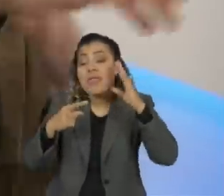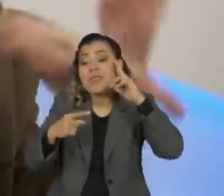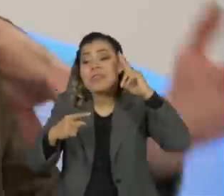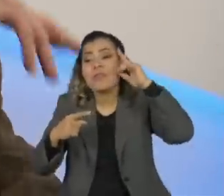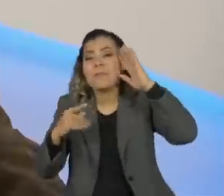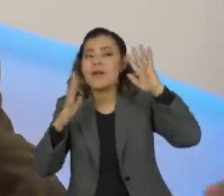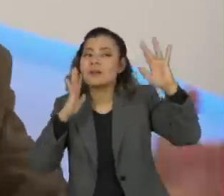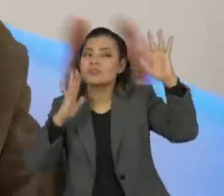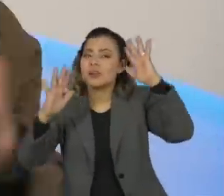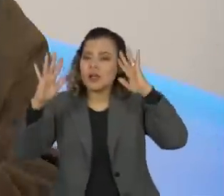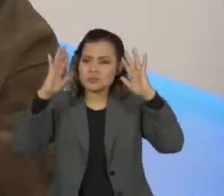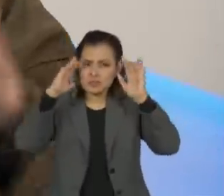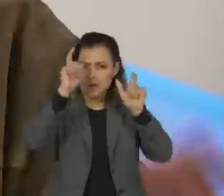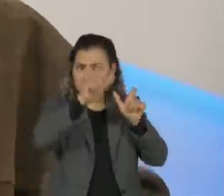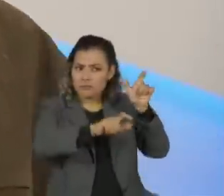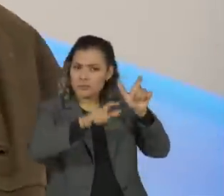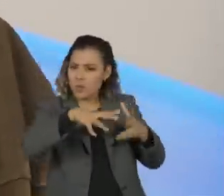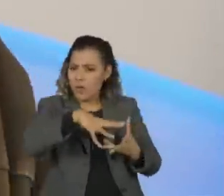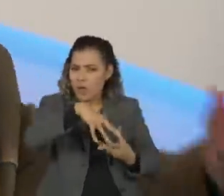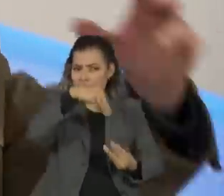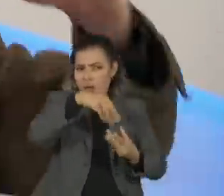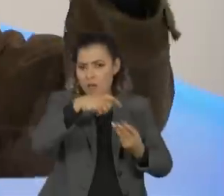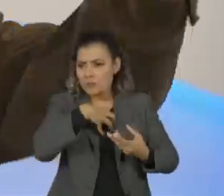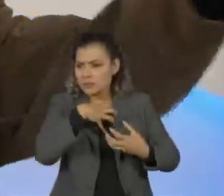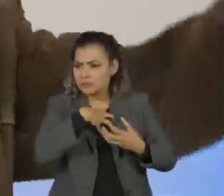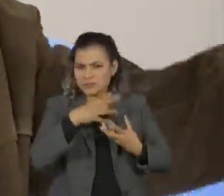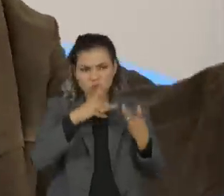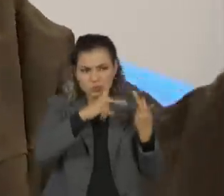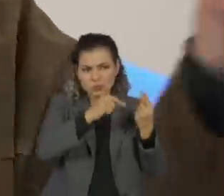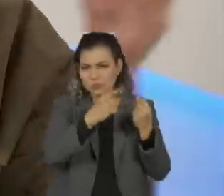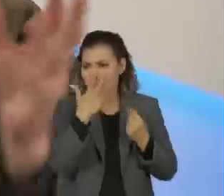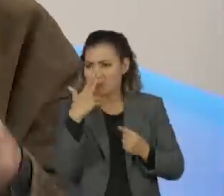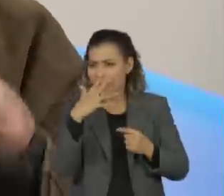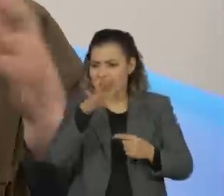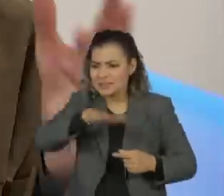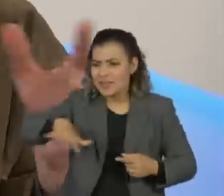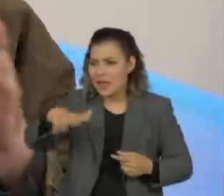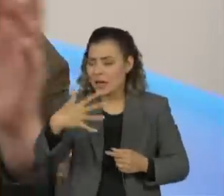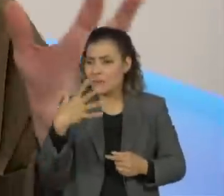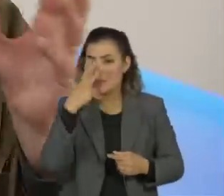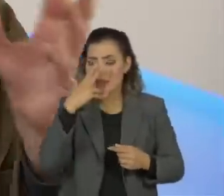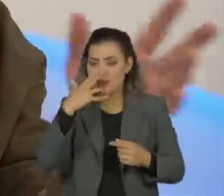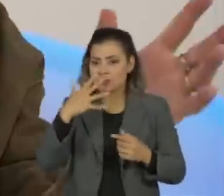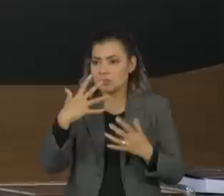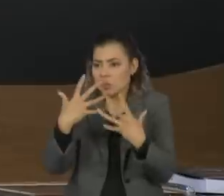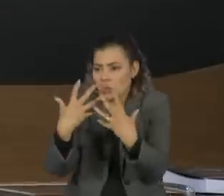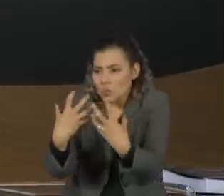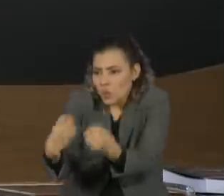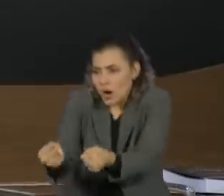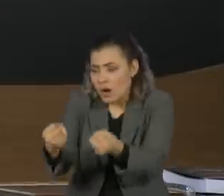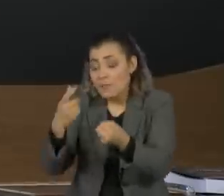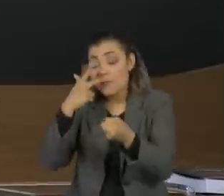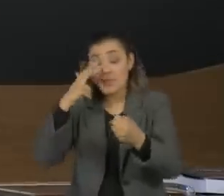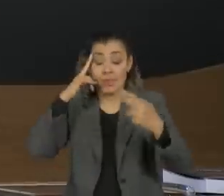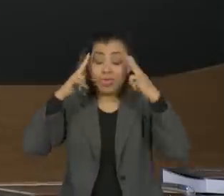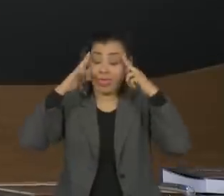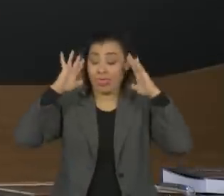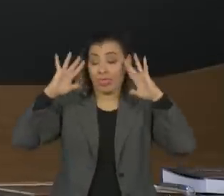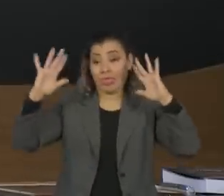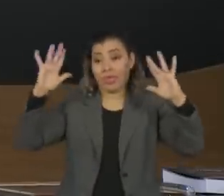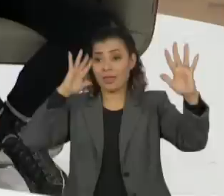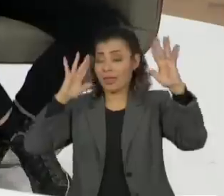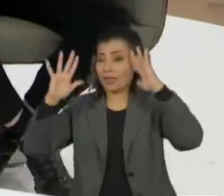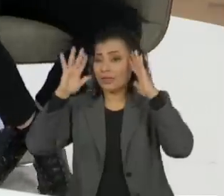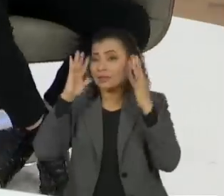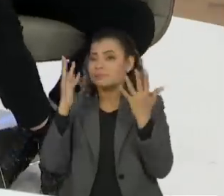dos seres vivos, as almas, tudo vai para a energia escura, e aí eu vou viajando nessa maionese e vou